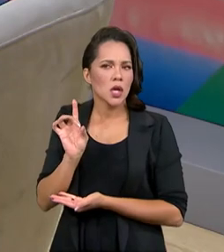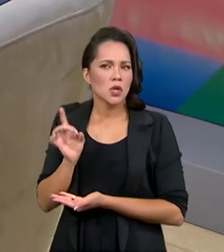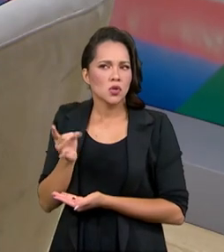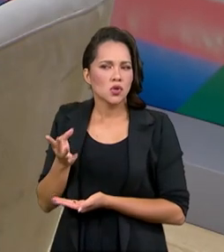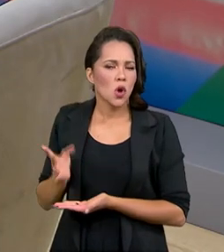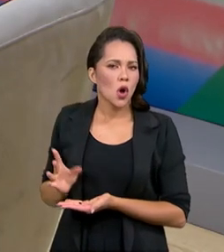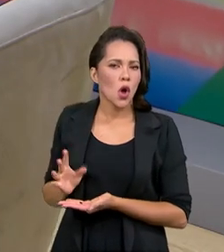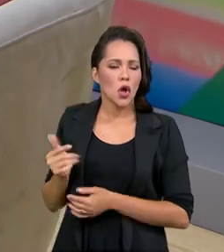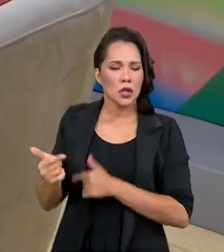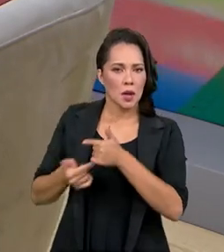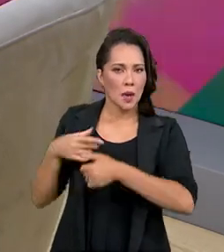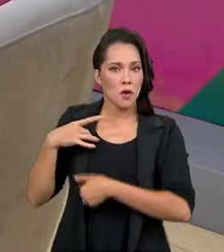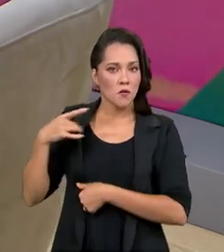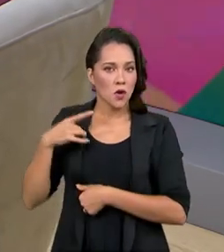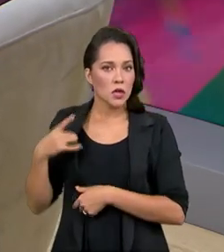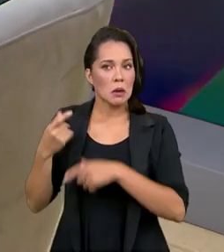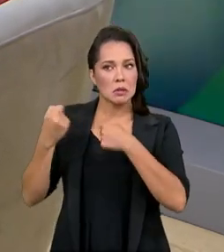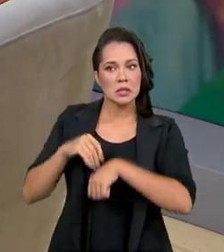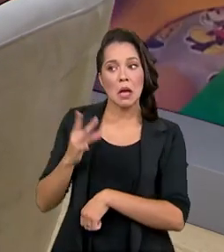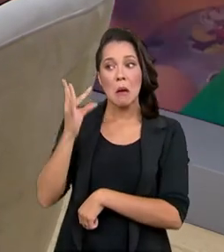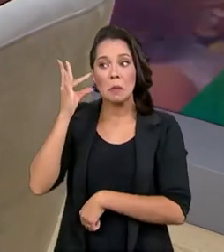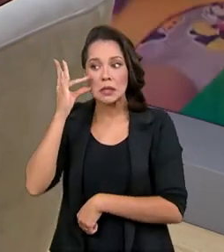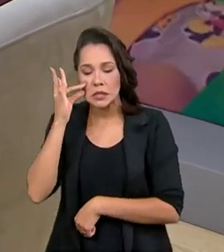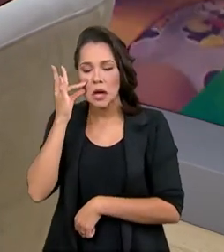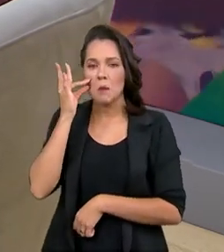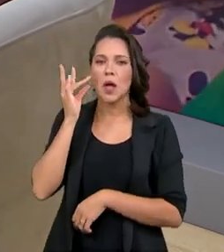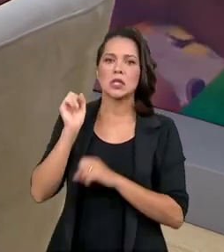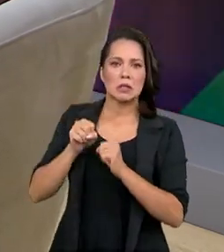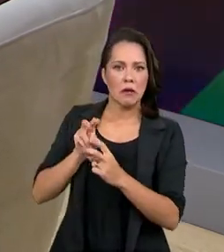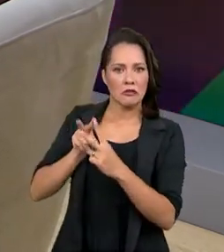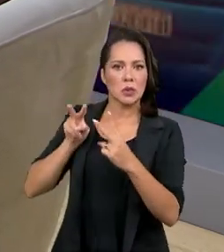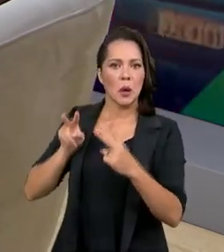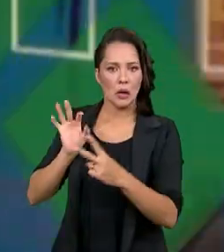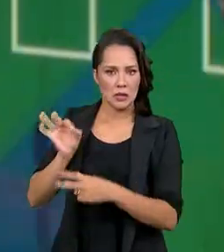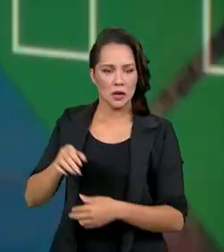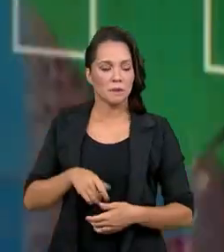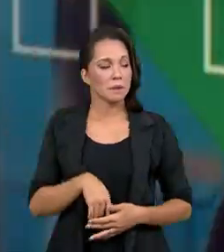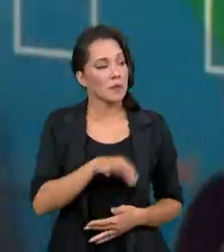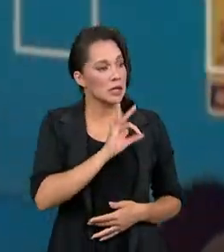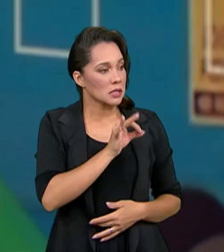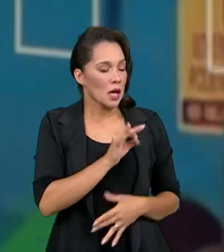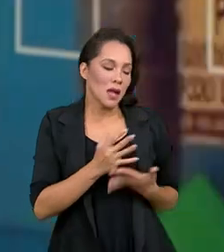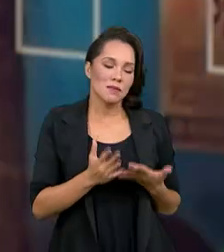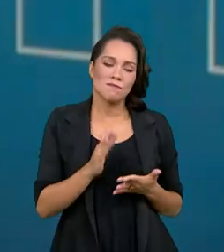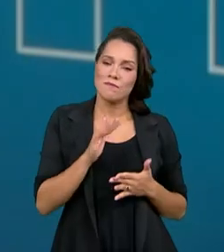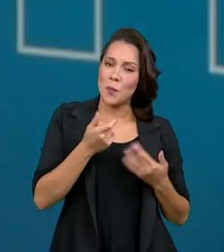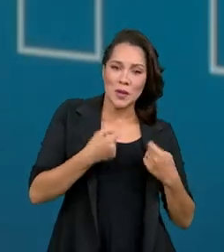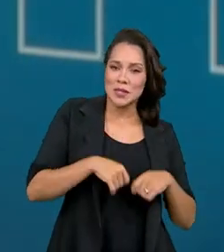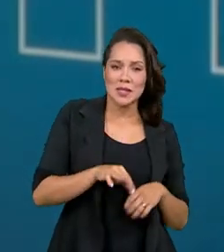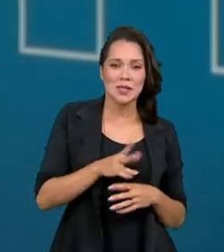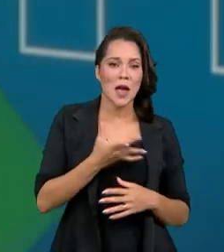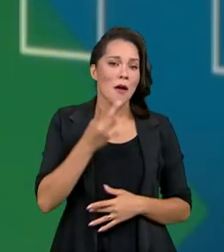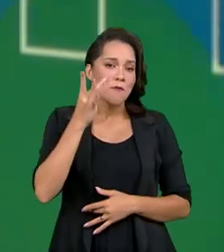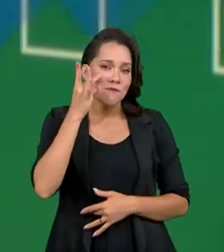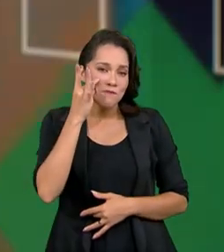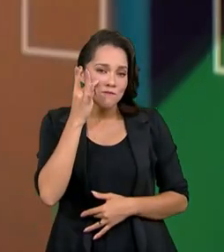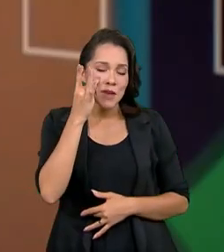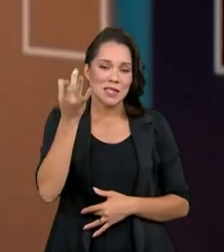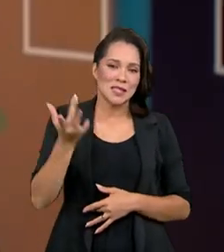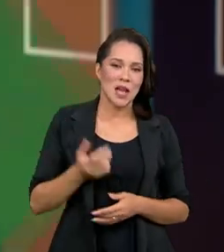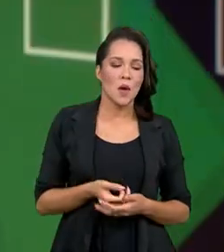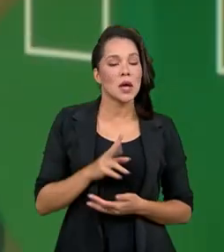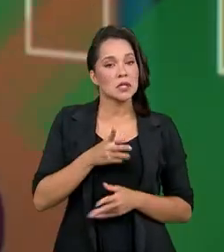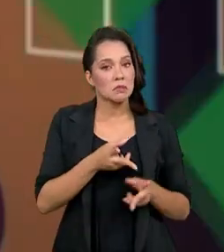o trabalho voluntário precisa ser feito presencialmente, né? Exatamente. Não necessariamente presencialmente e aumentou muito. Nós